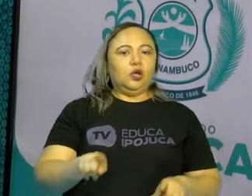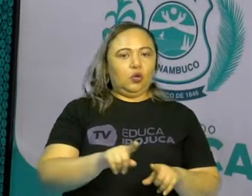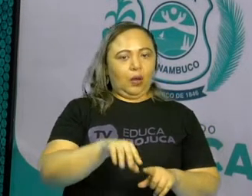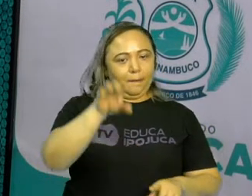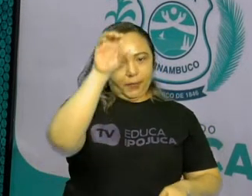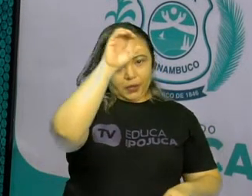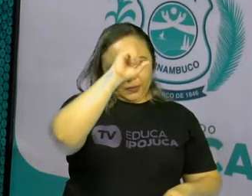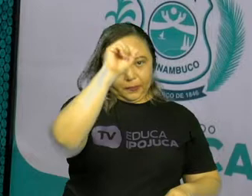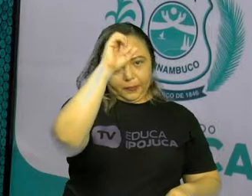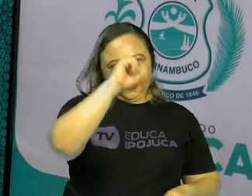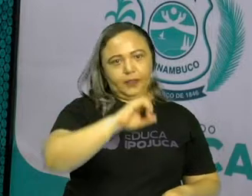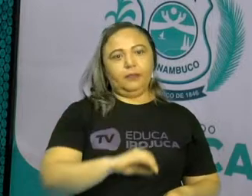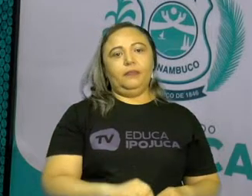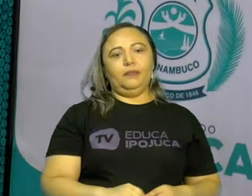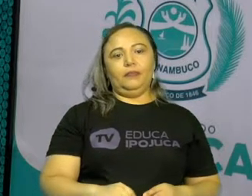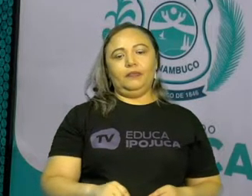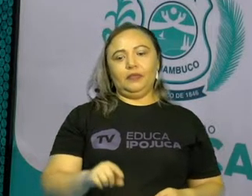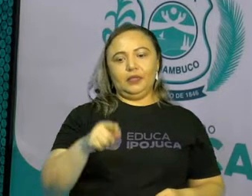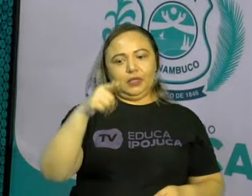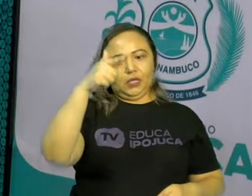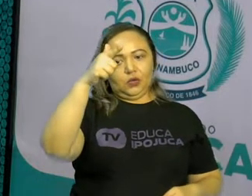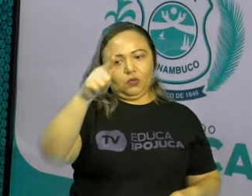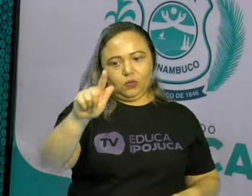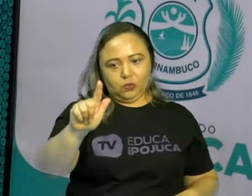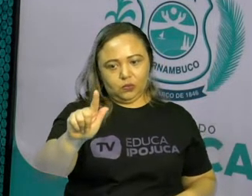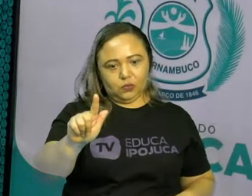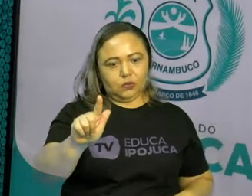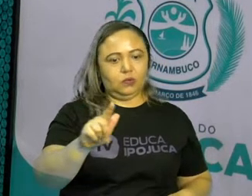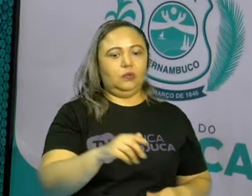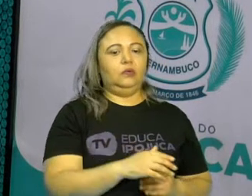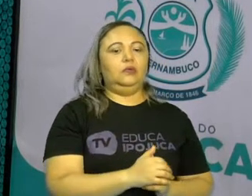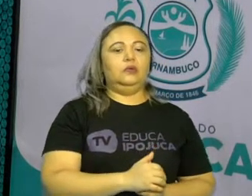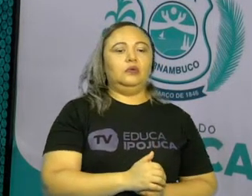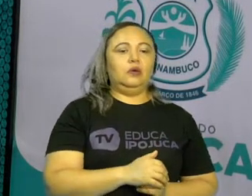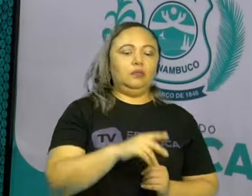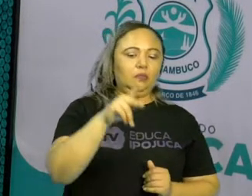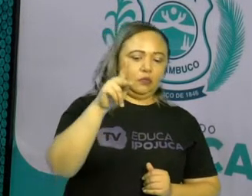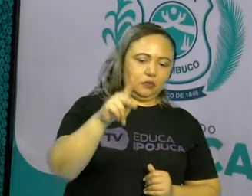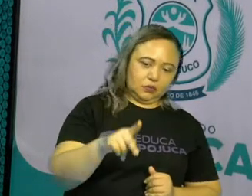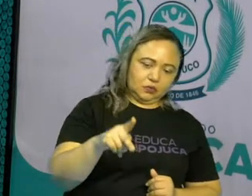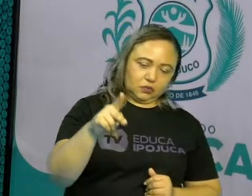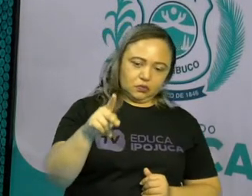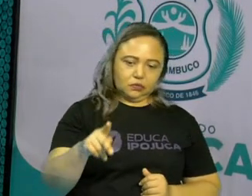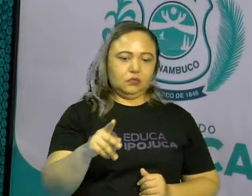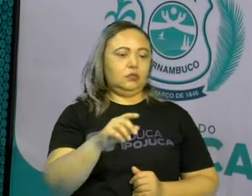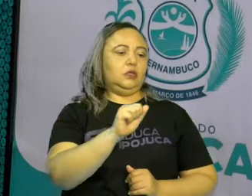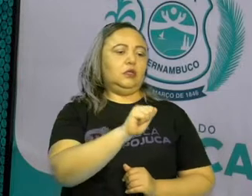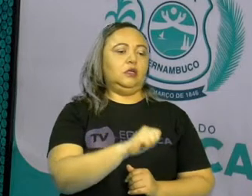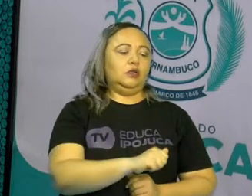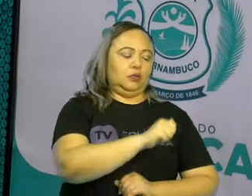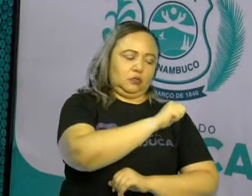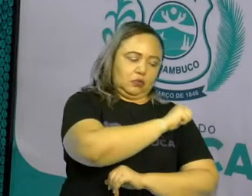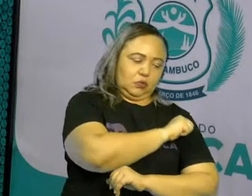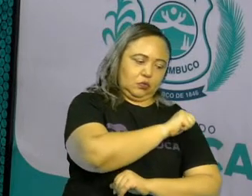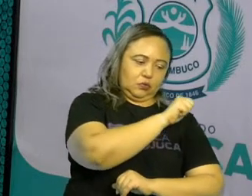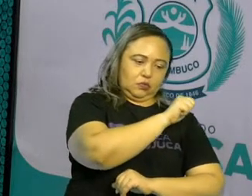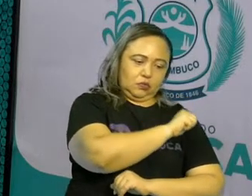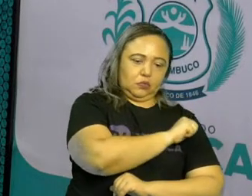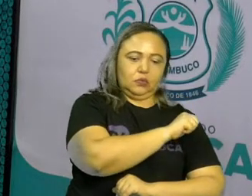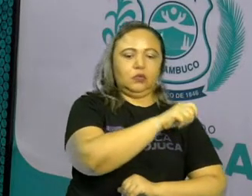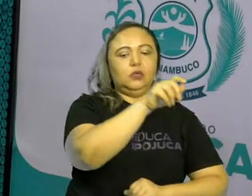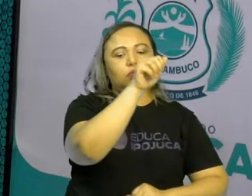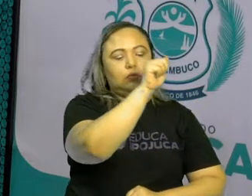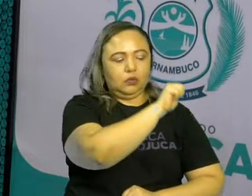ou seja, eu dependo de vocês como alunos e vocês, alunos, dependem de mim como professor.